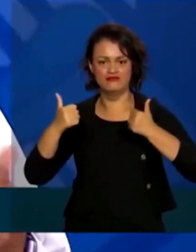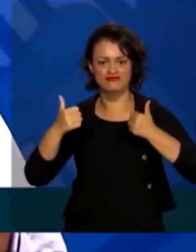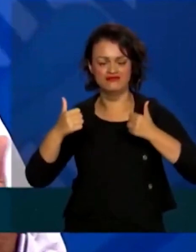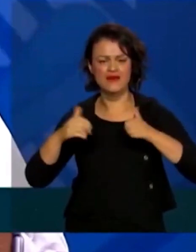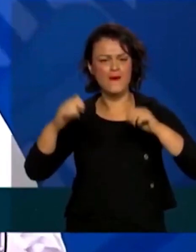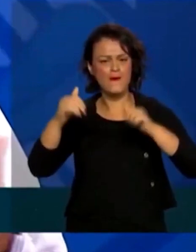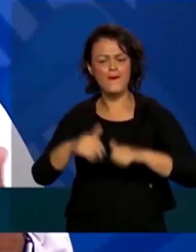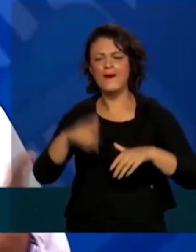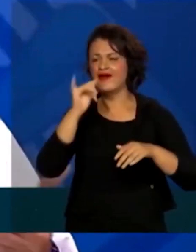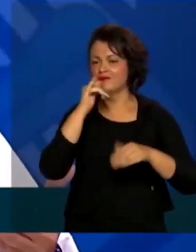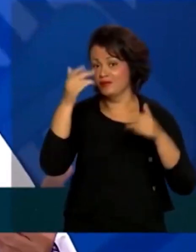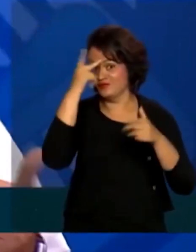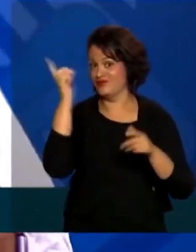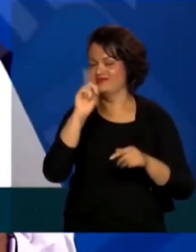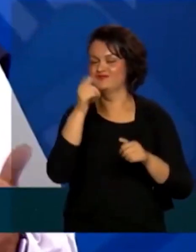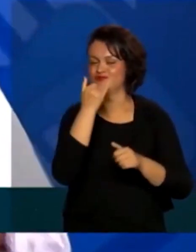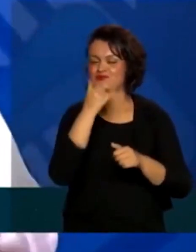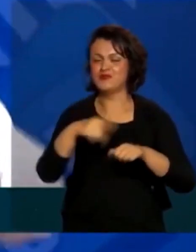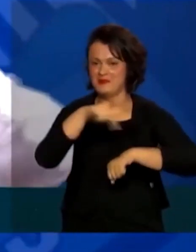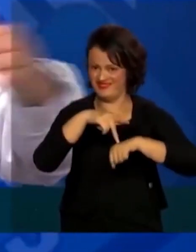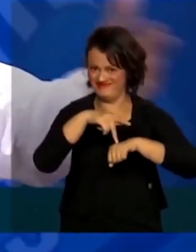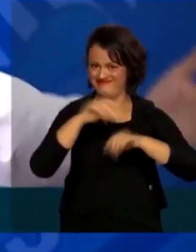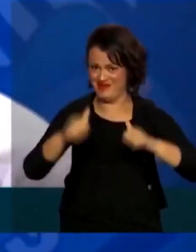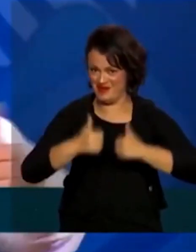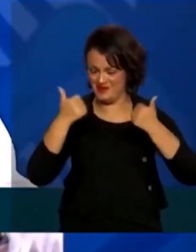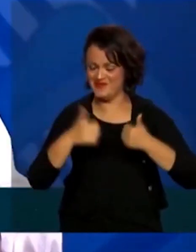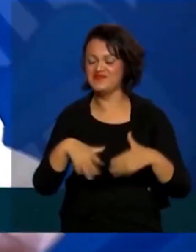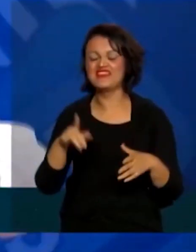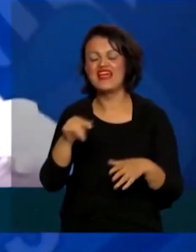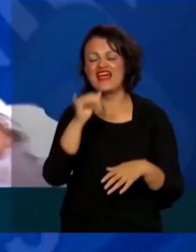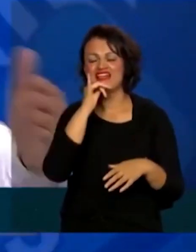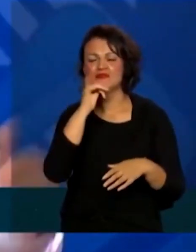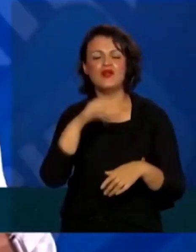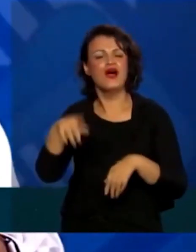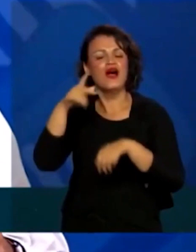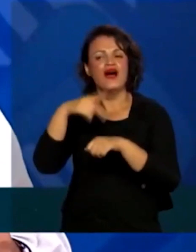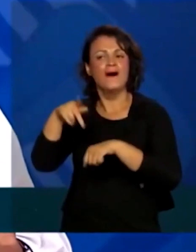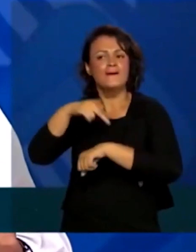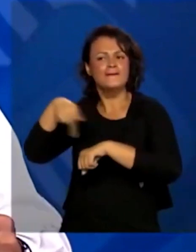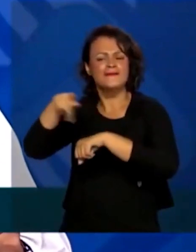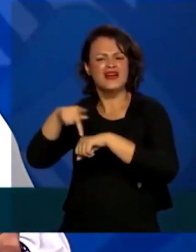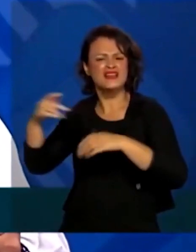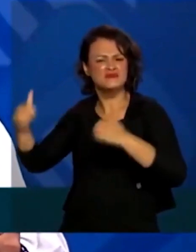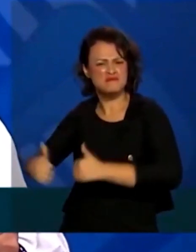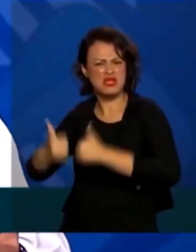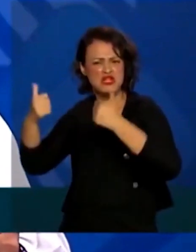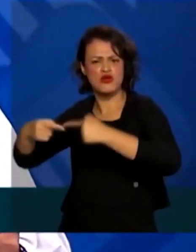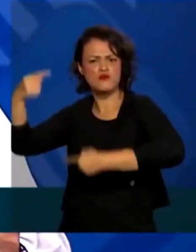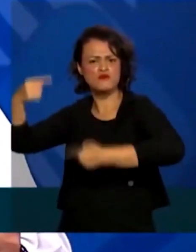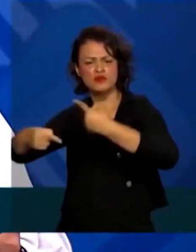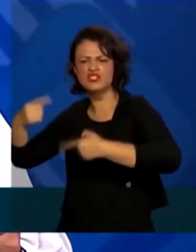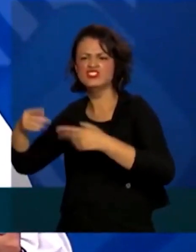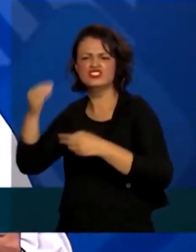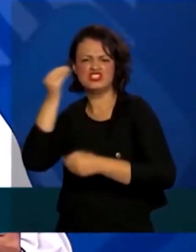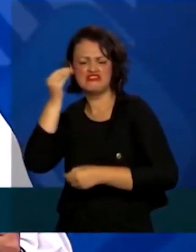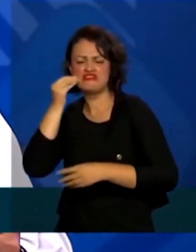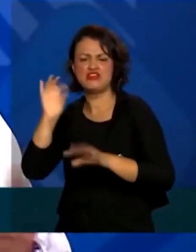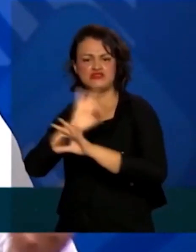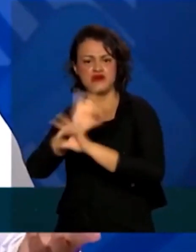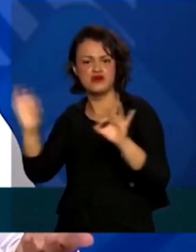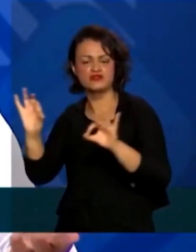Qual que é o melhor país, o país que é o exemplo, todo mundo fala que teve a melhor política de testagem.